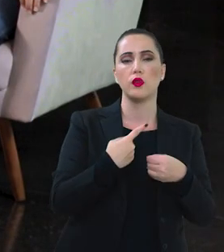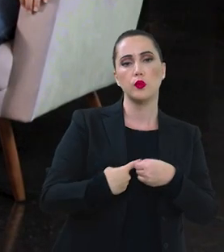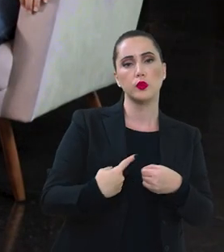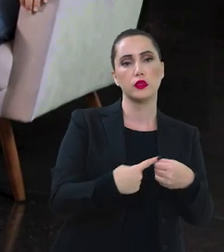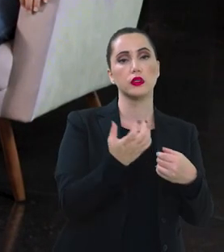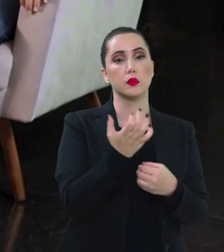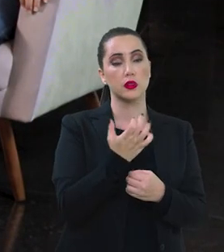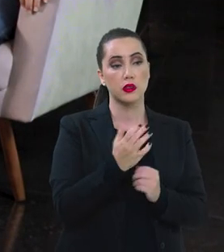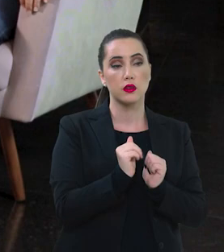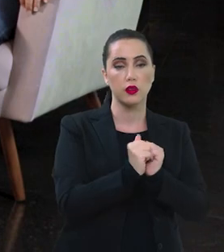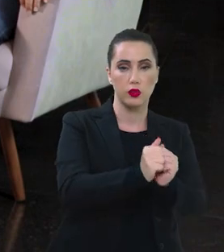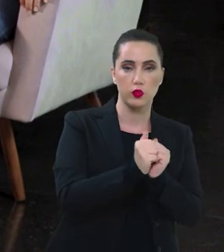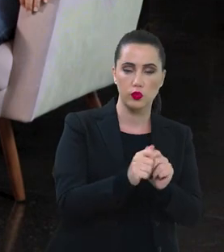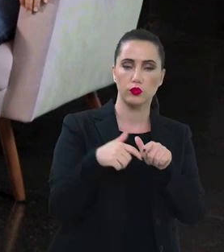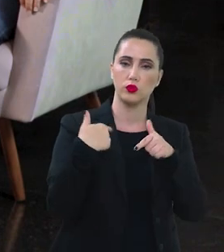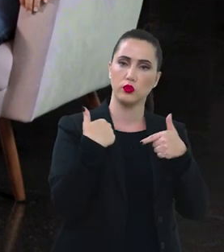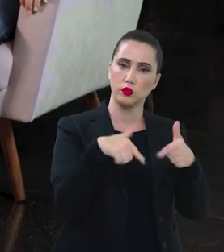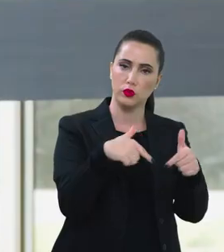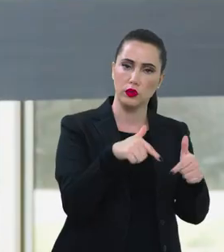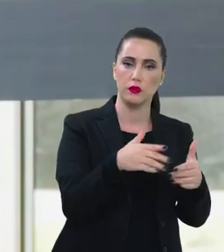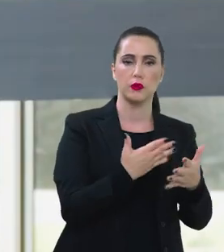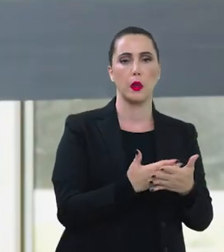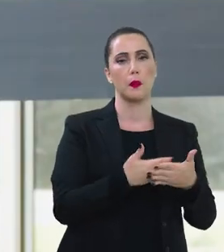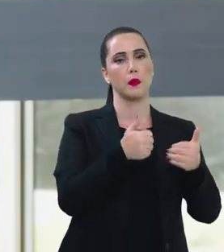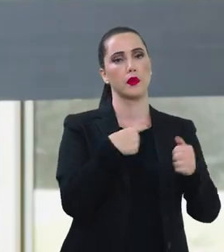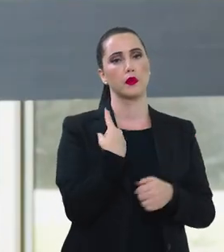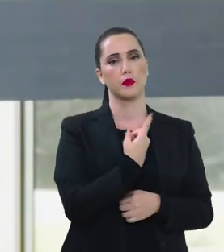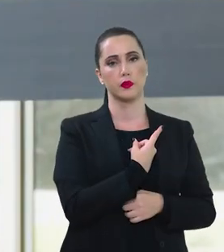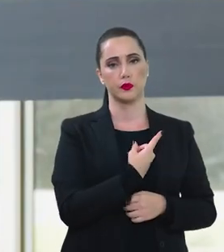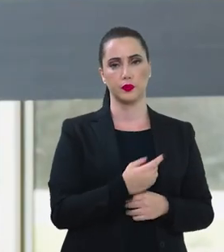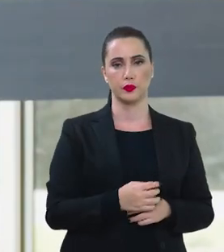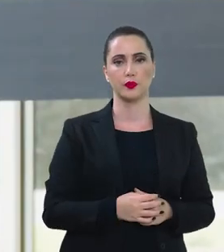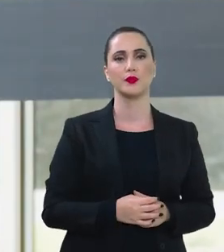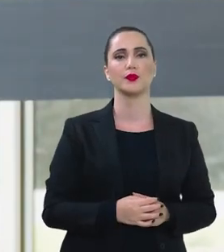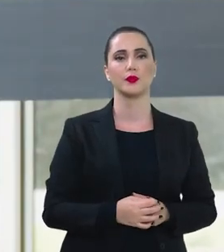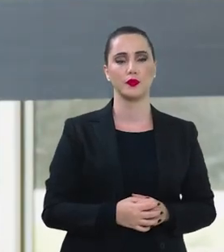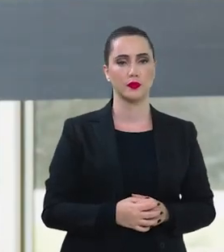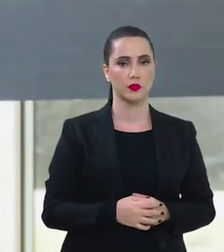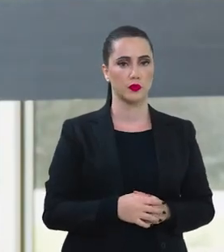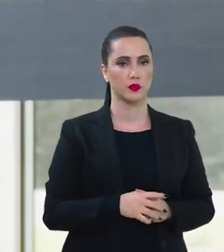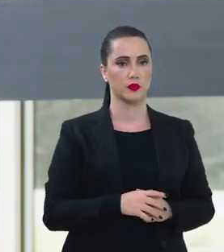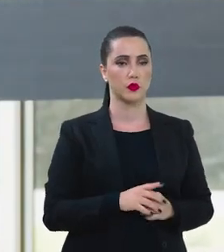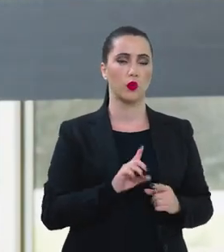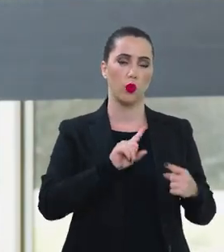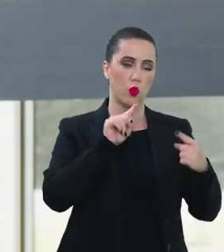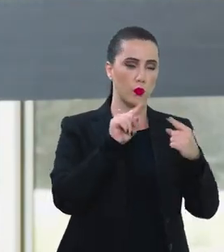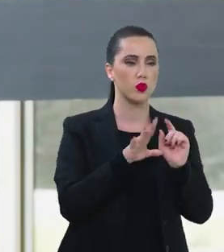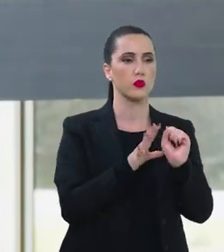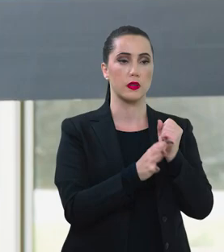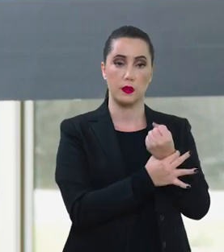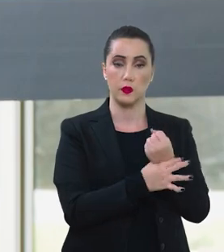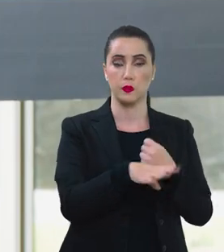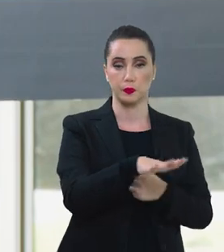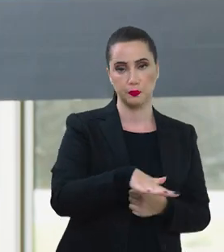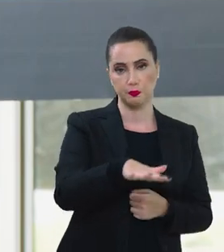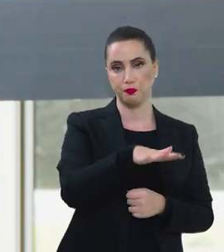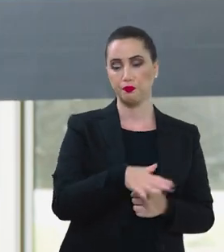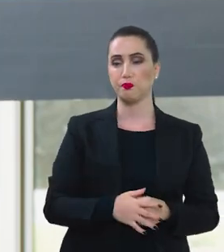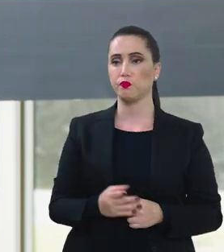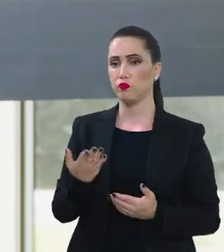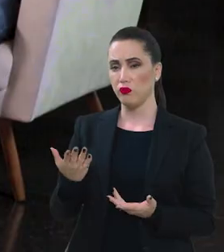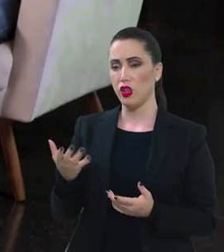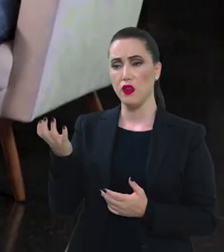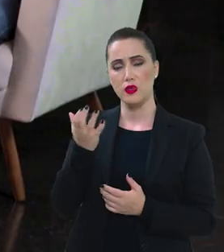que trabalham e levem essas políticas, acho que melhor a gente vai conseguir trabalhar essa perspectiva da segurança no país.